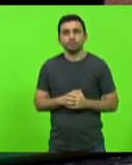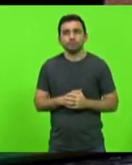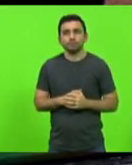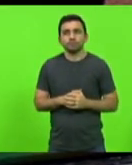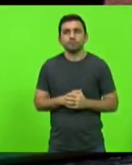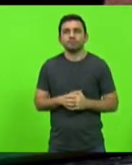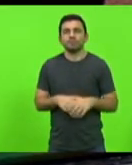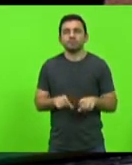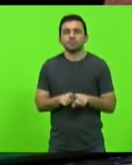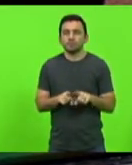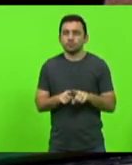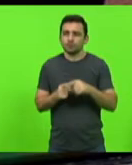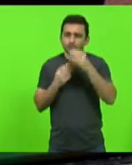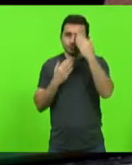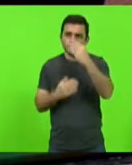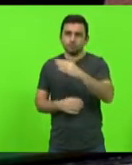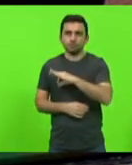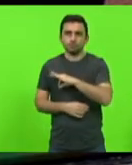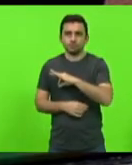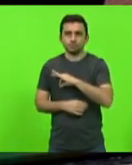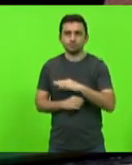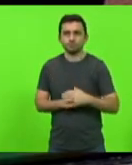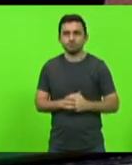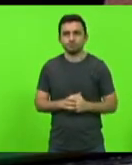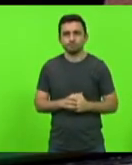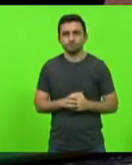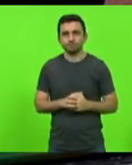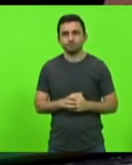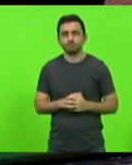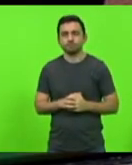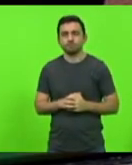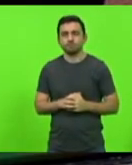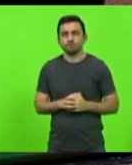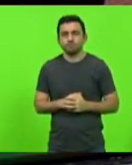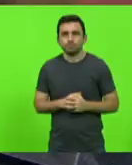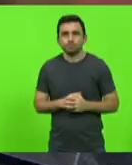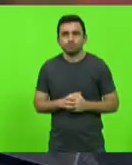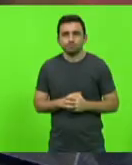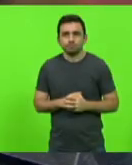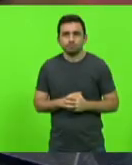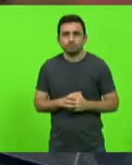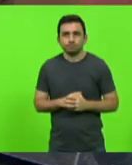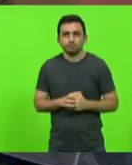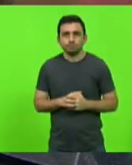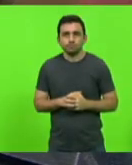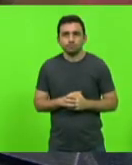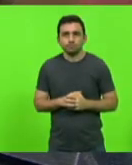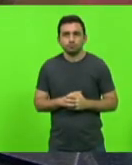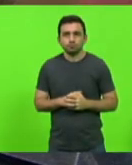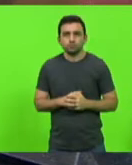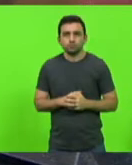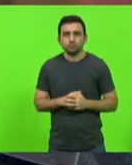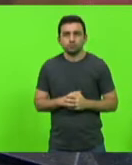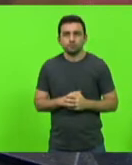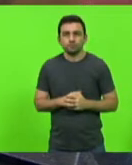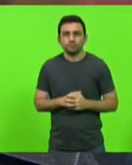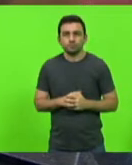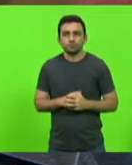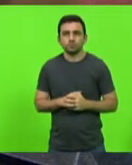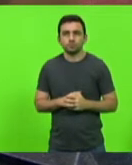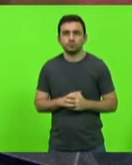trabalho que a polícia tem feito em prol dos catarinenses. Obrigado, senhor presidente. Dedo Coronel. Com a palavra o deputado Márcio Machado.